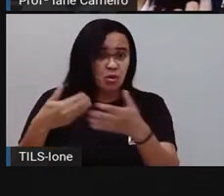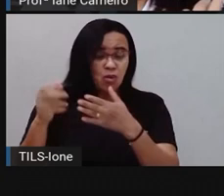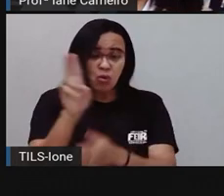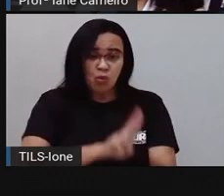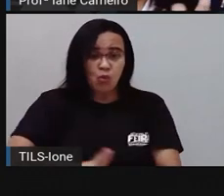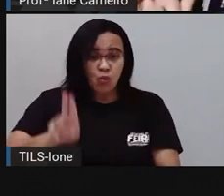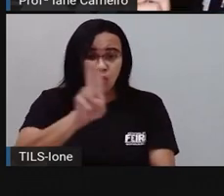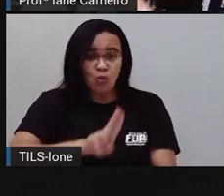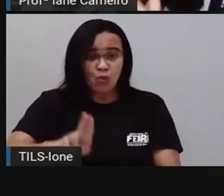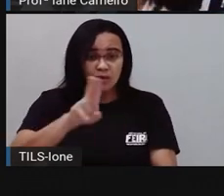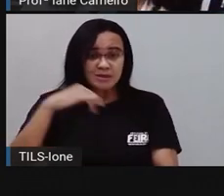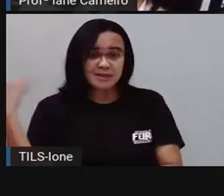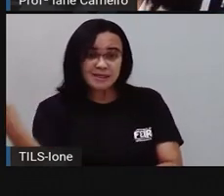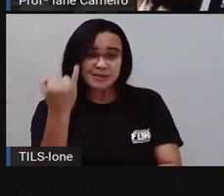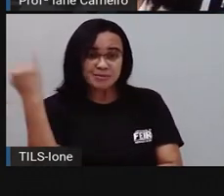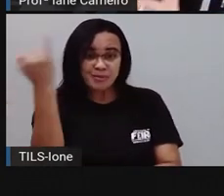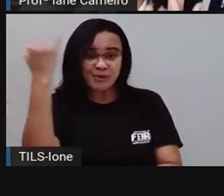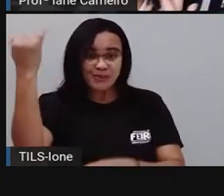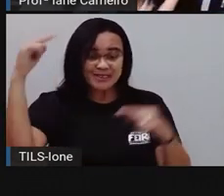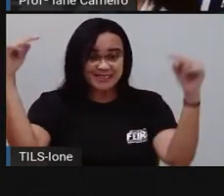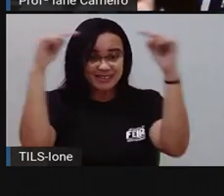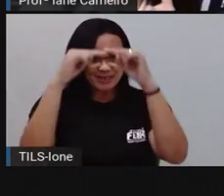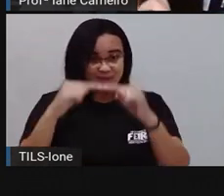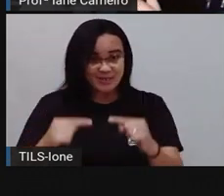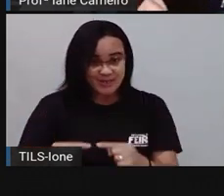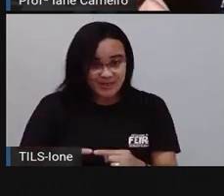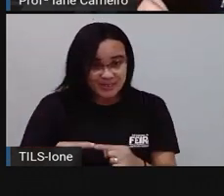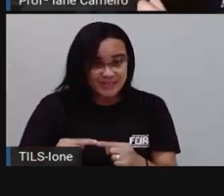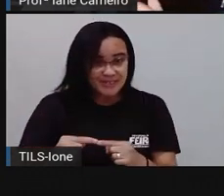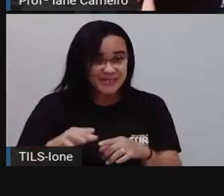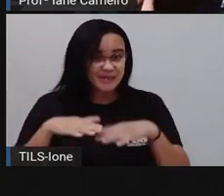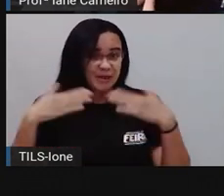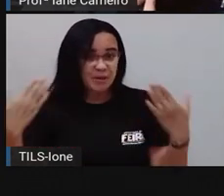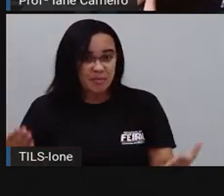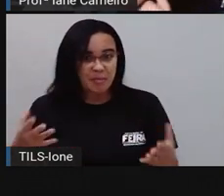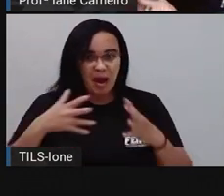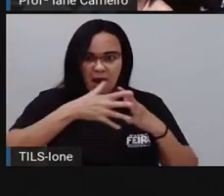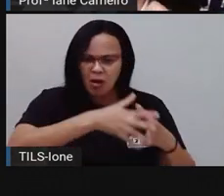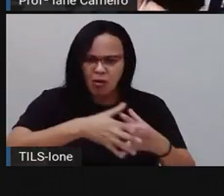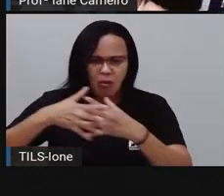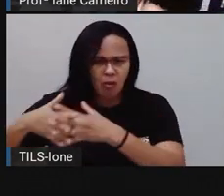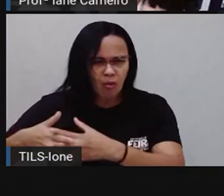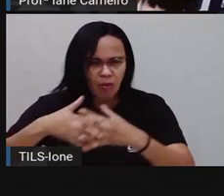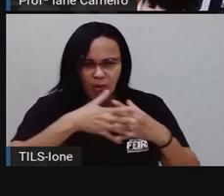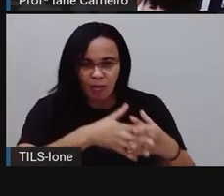importante é combiná-las, para não ficar confuso.